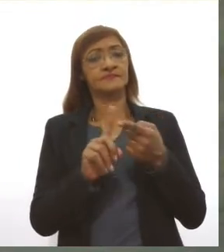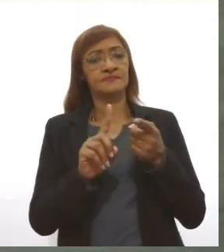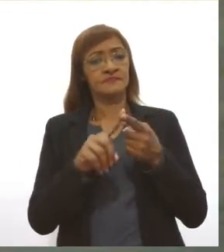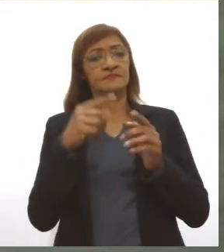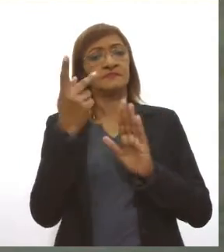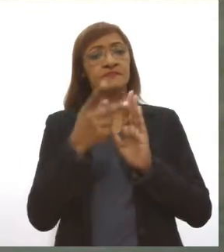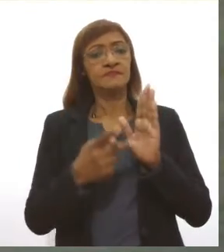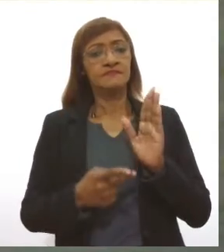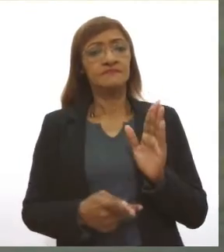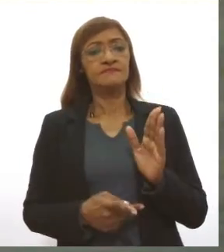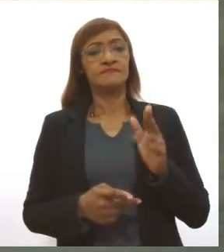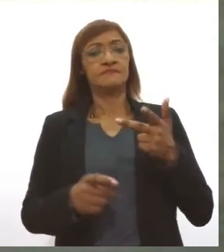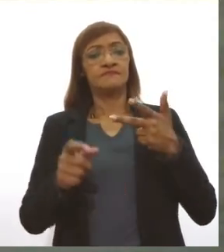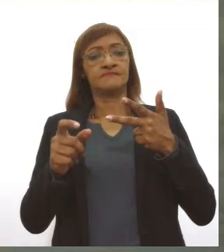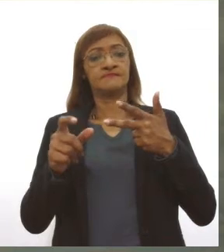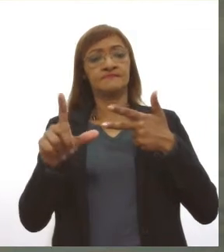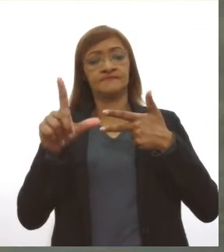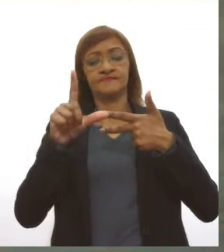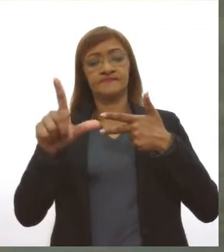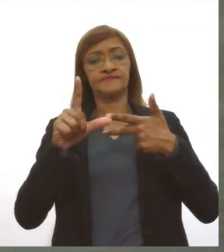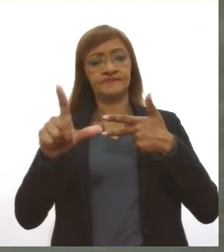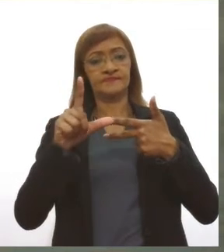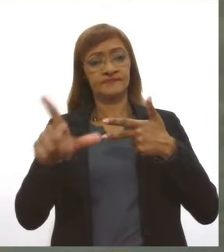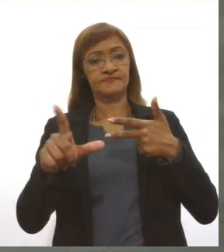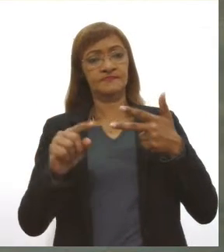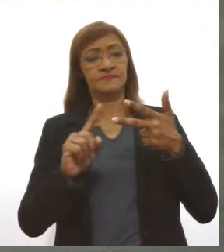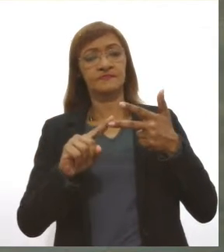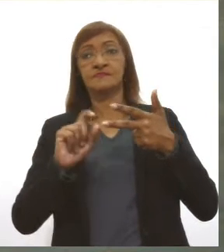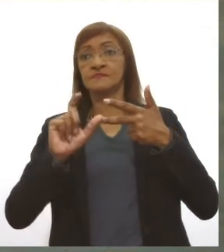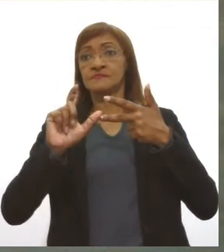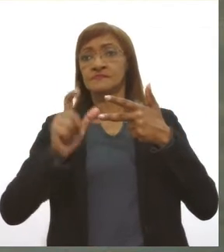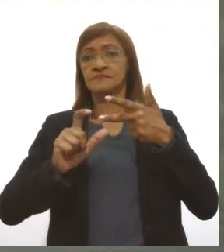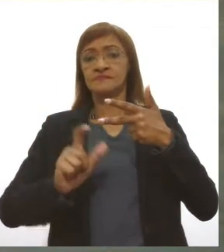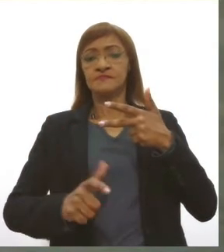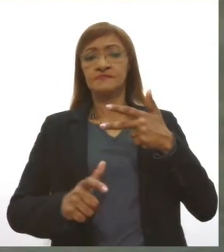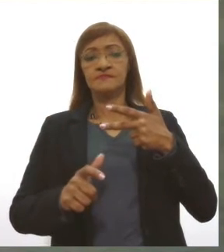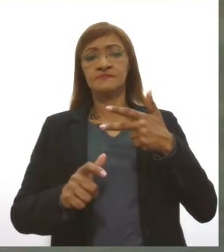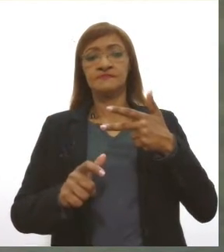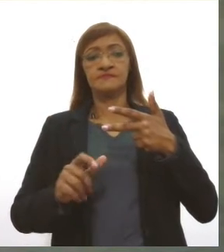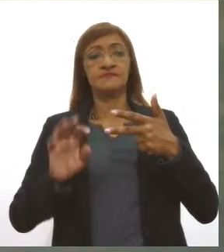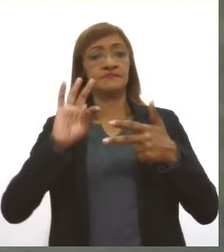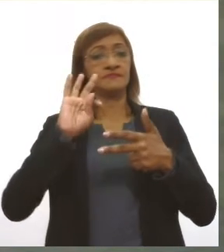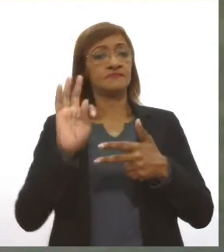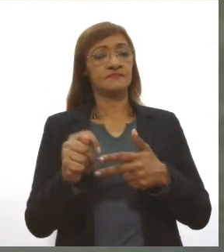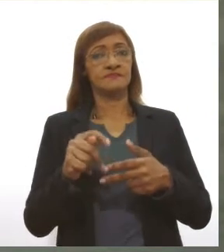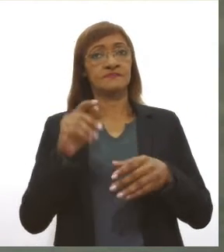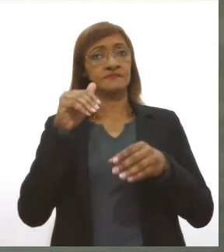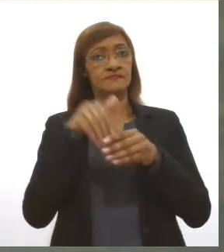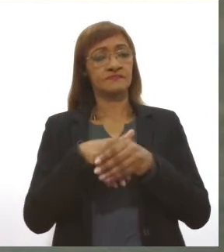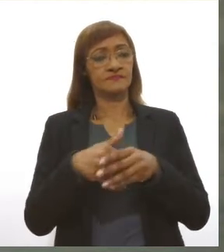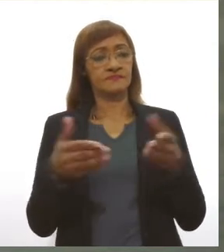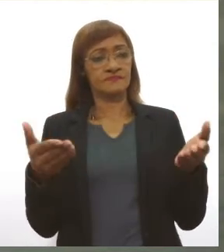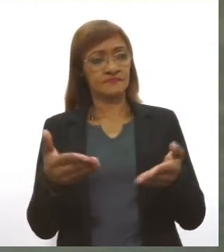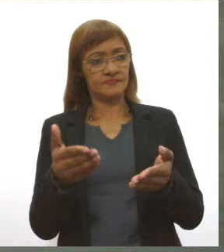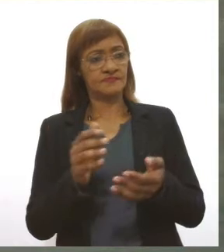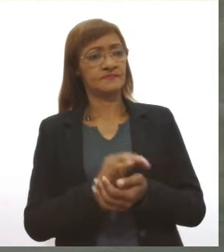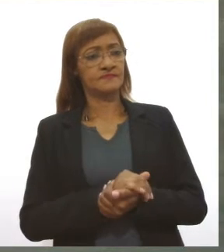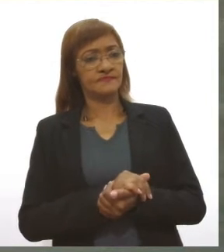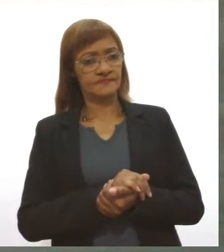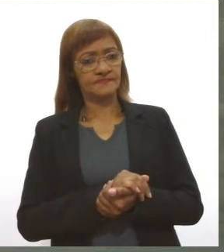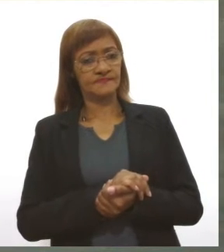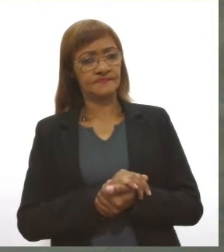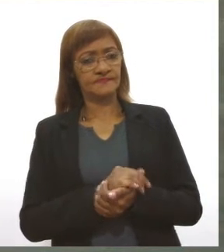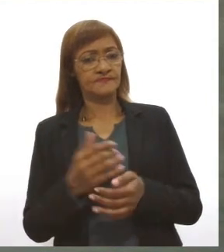autoria do Poder Legislativo e também de autoria do Poder Executivo. Todos eles serão apreciados e votados. Essa última